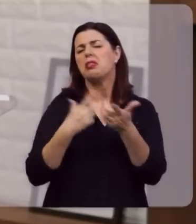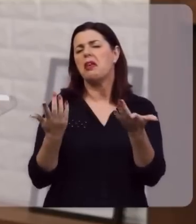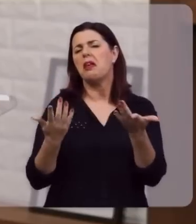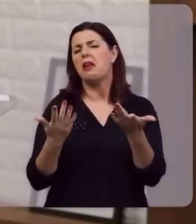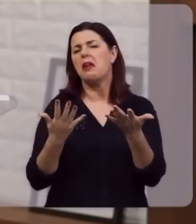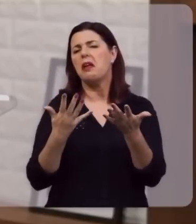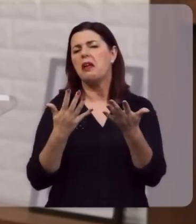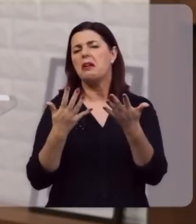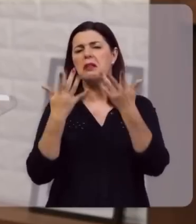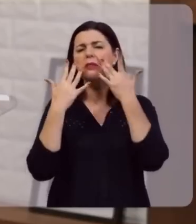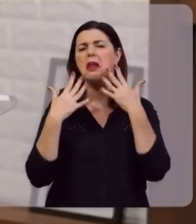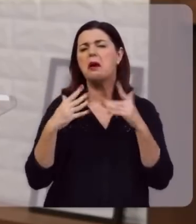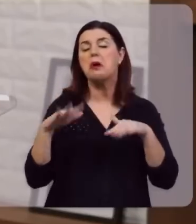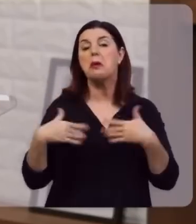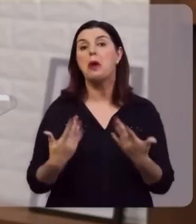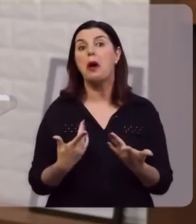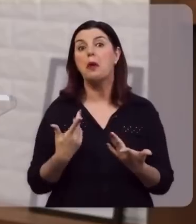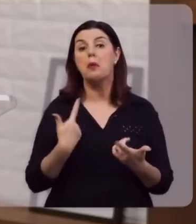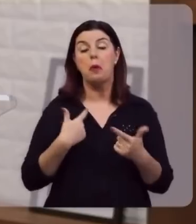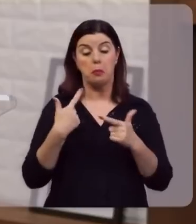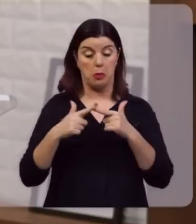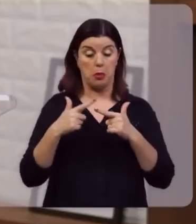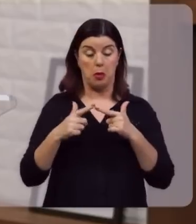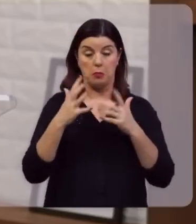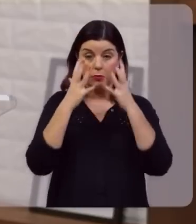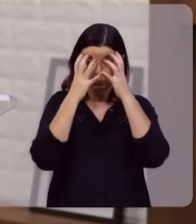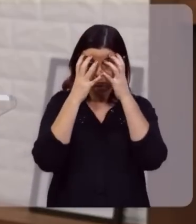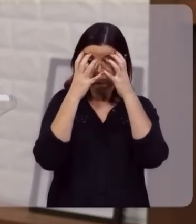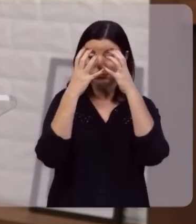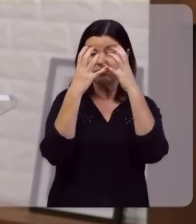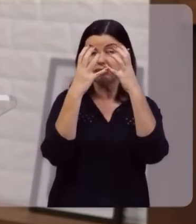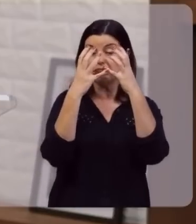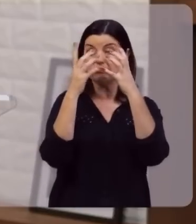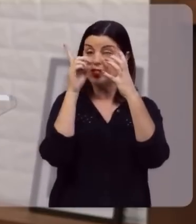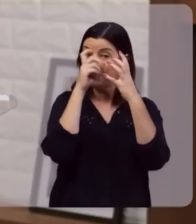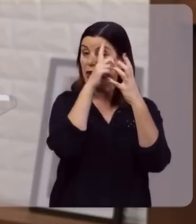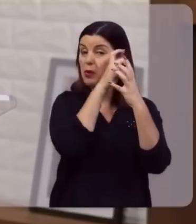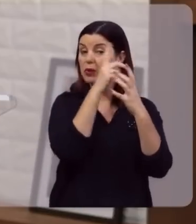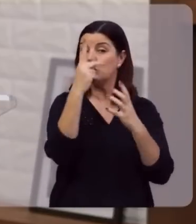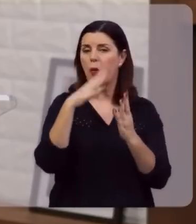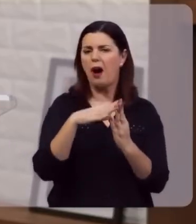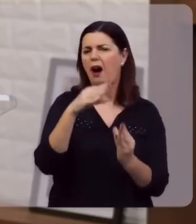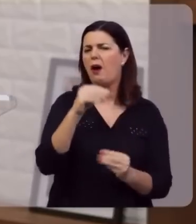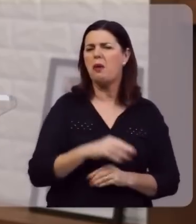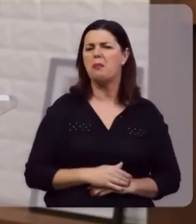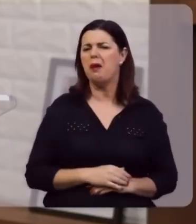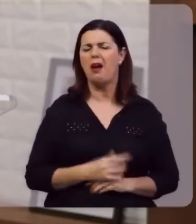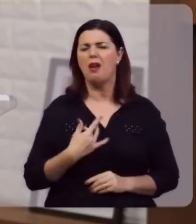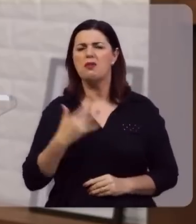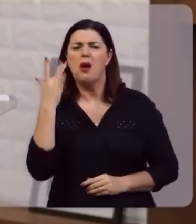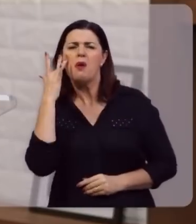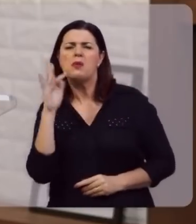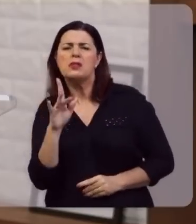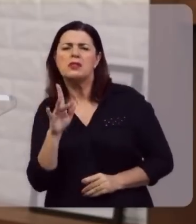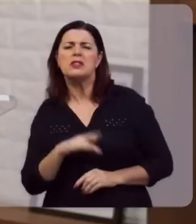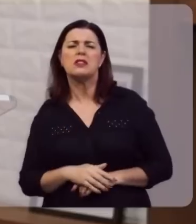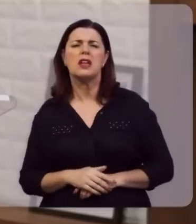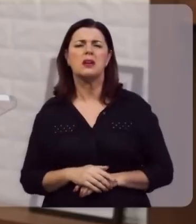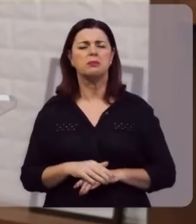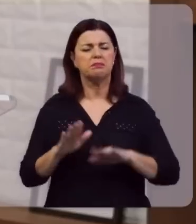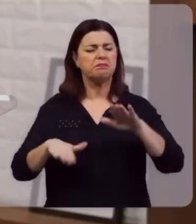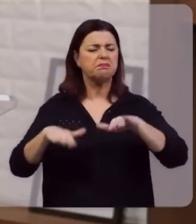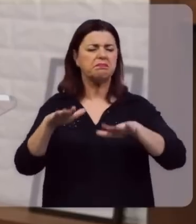você passa, eu não sei exatamente quais são os horrores que assustam a sua alma, eu não sei quais são os